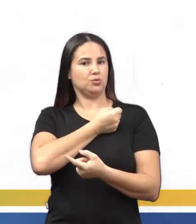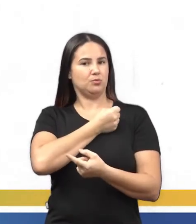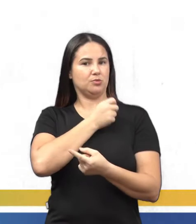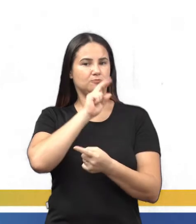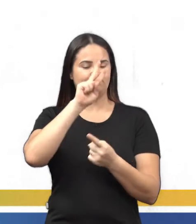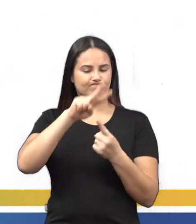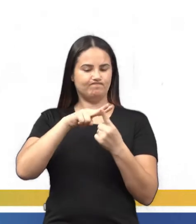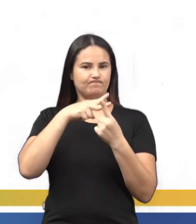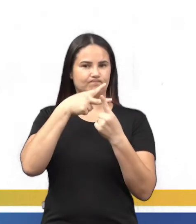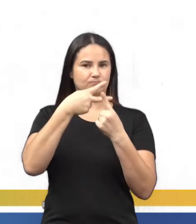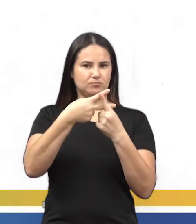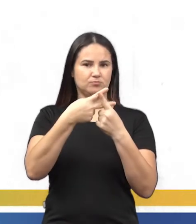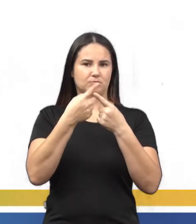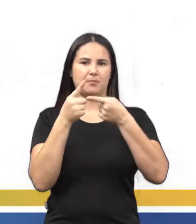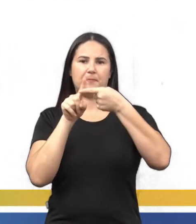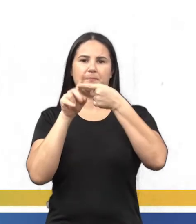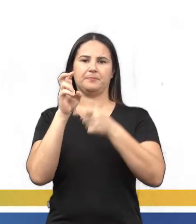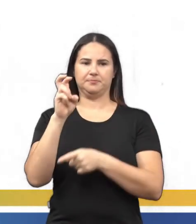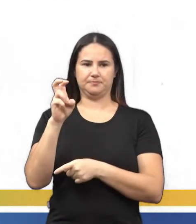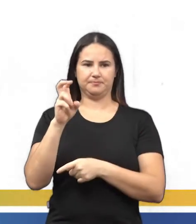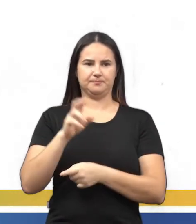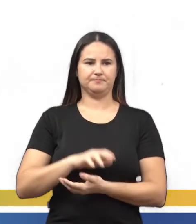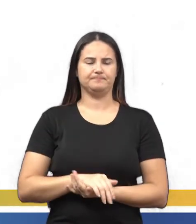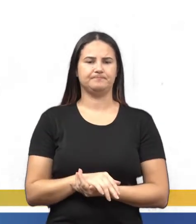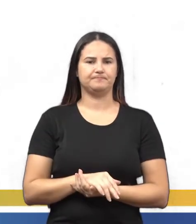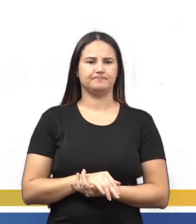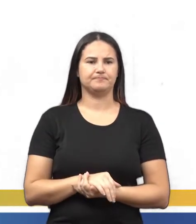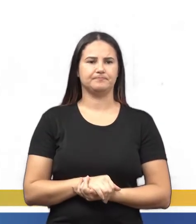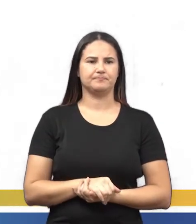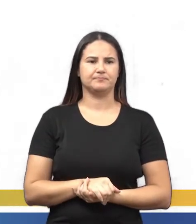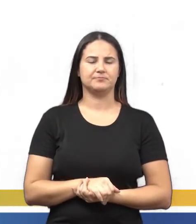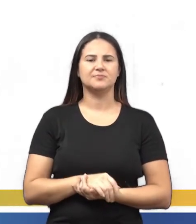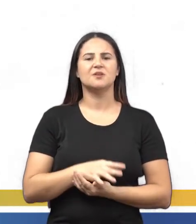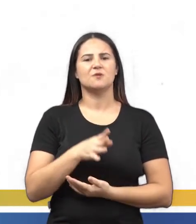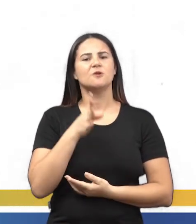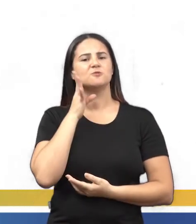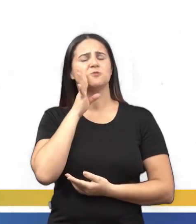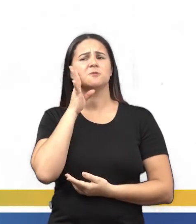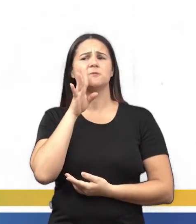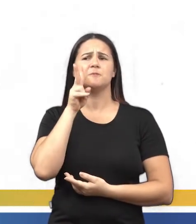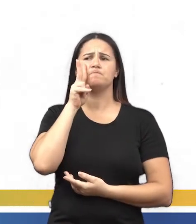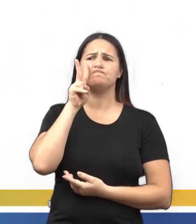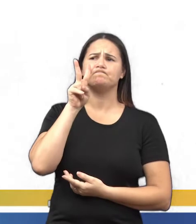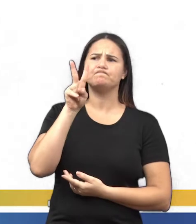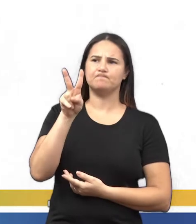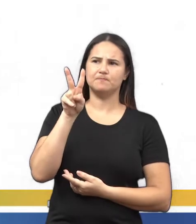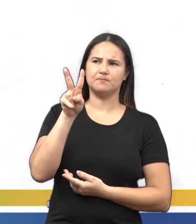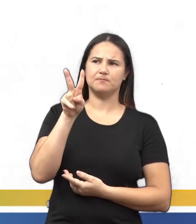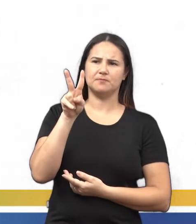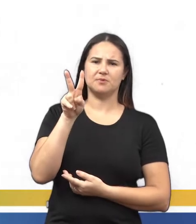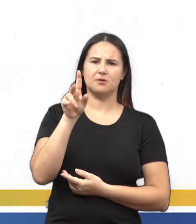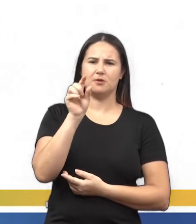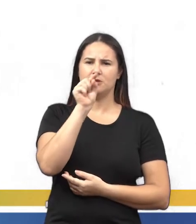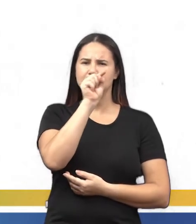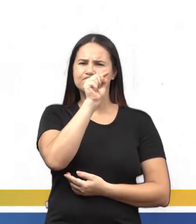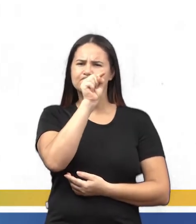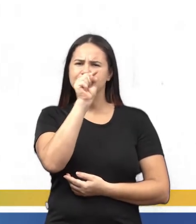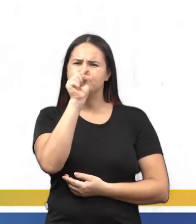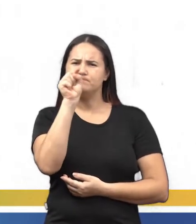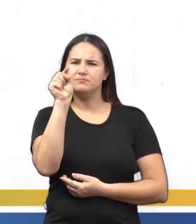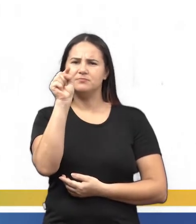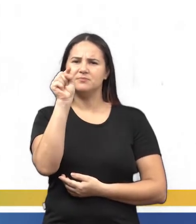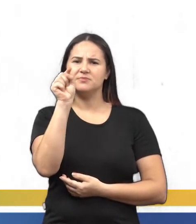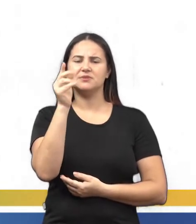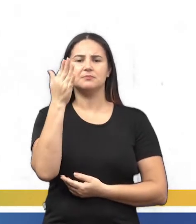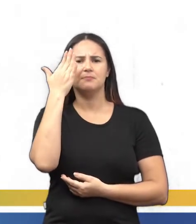adicionado a 5? Então, vamos supor partes. Toda vez, eu acho legal, quando a pega uma questão, a gente, pelo menos, grifar nele para saber